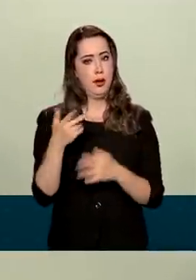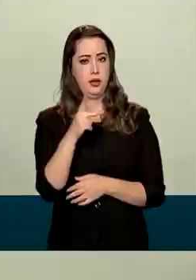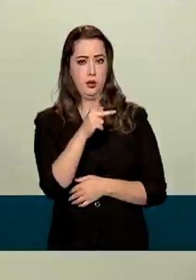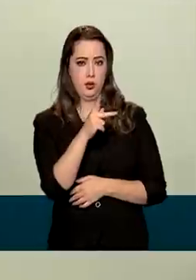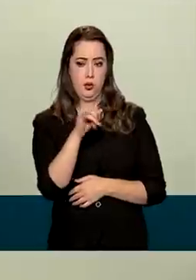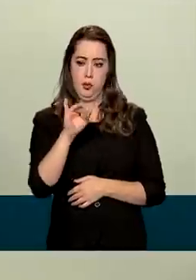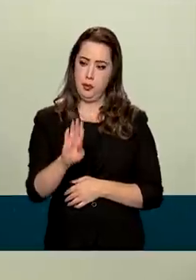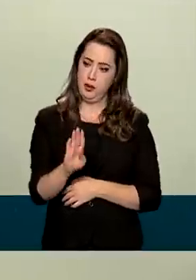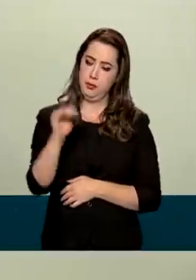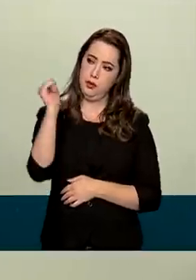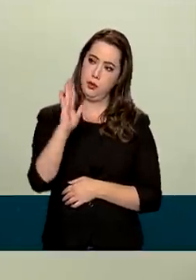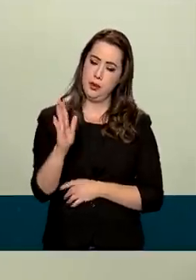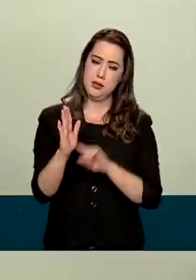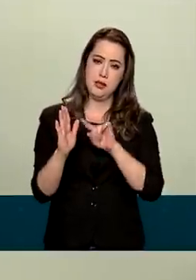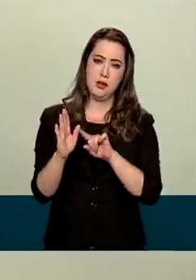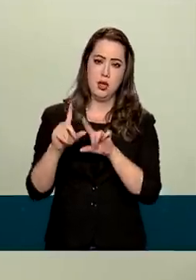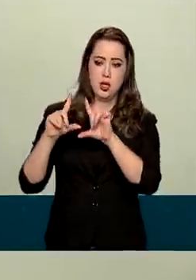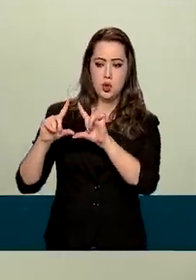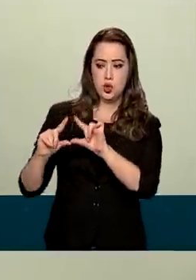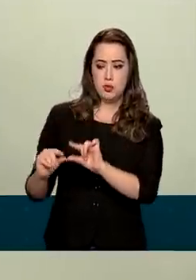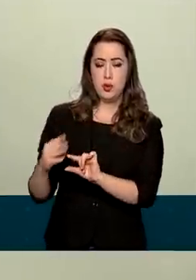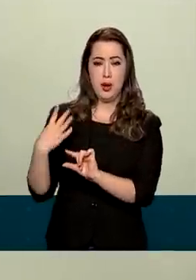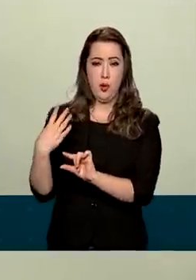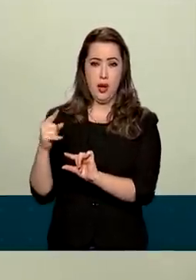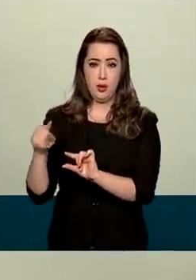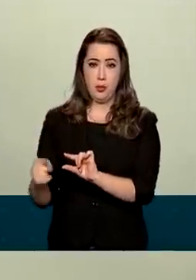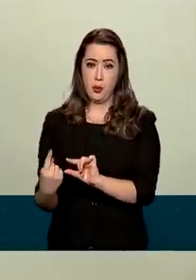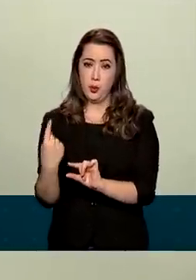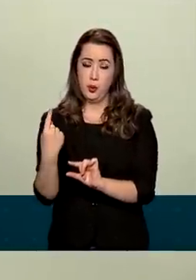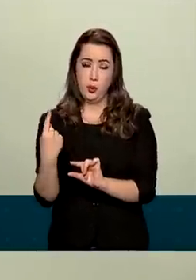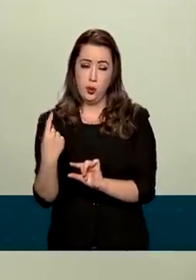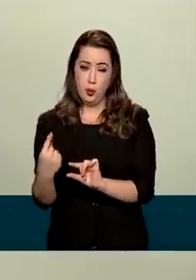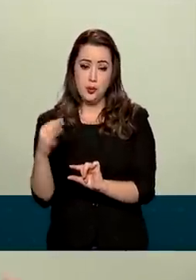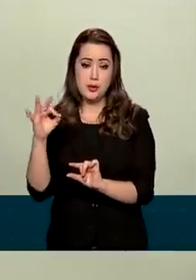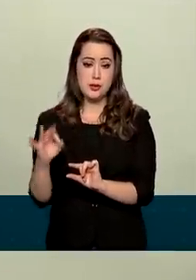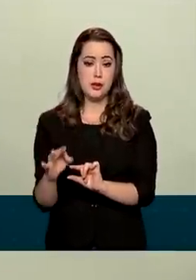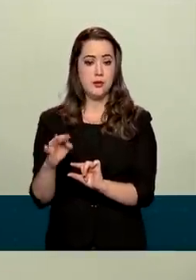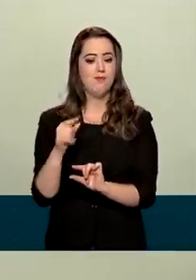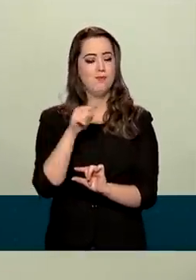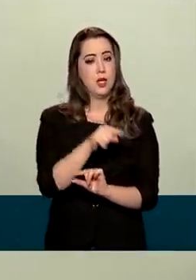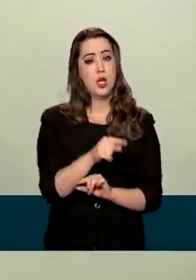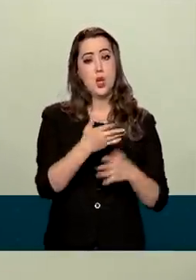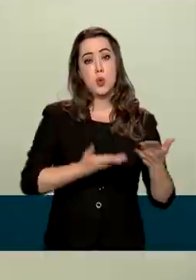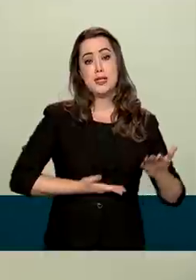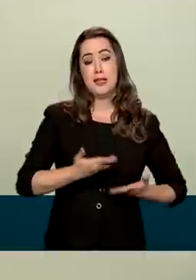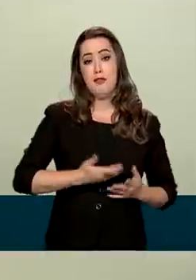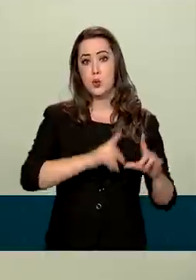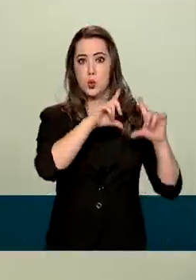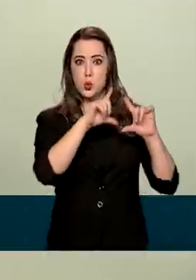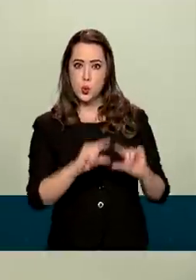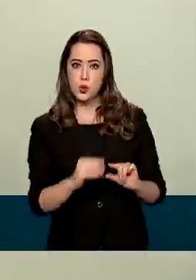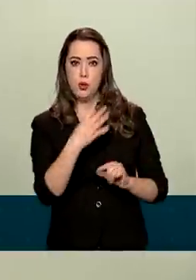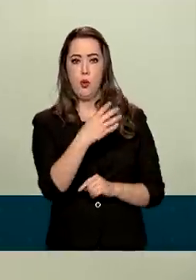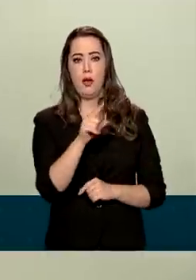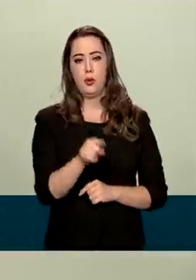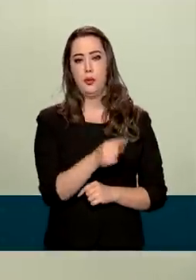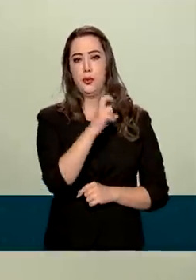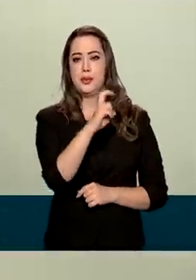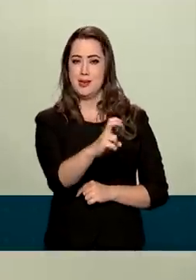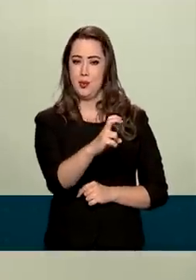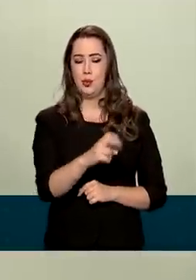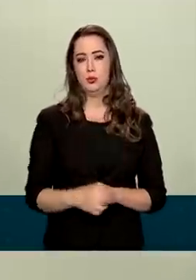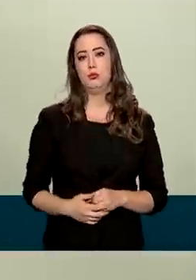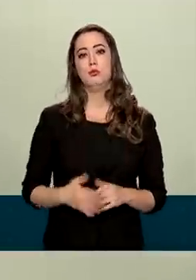brasileiro, a produção nacional, caía 4,1% no ano passado, o setor de serviços caiu 4,5%.